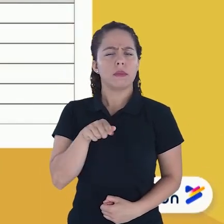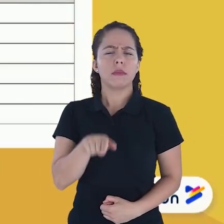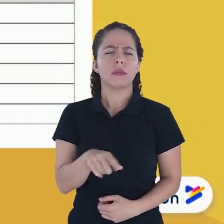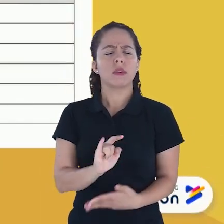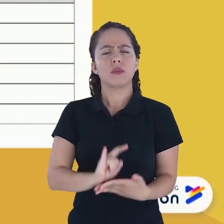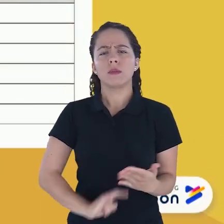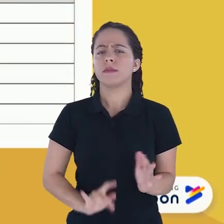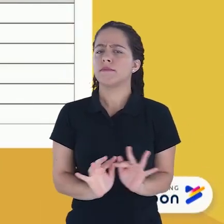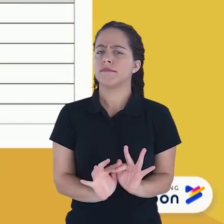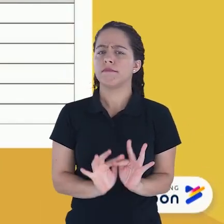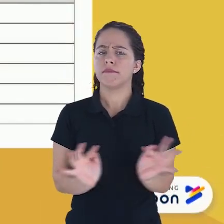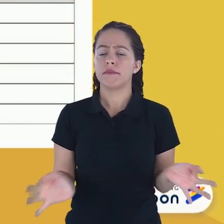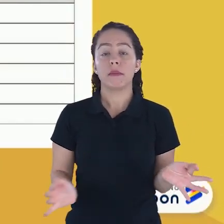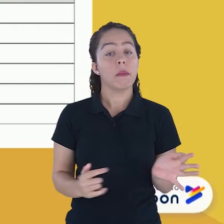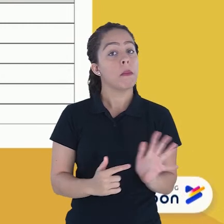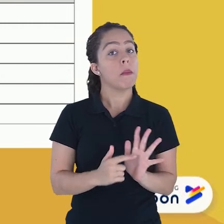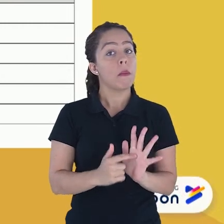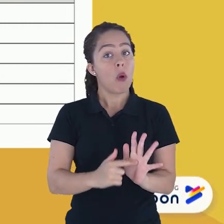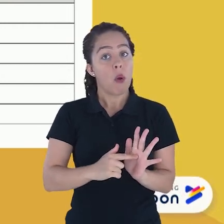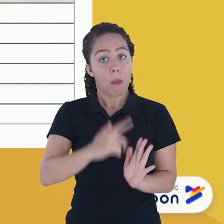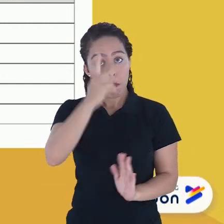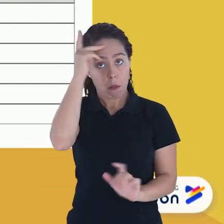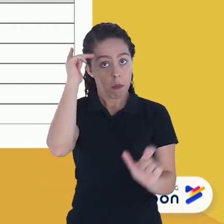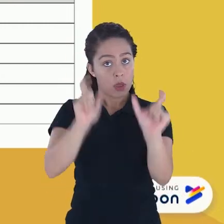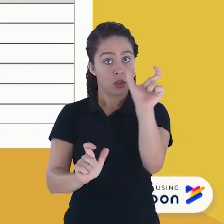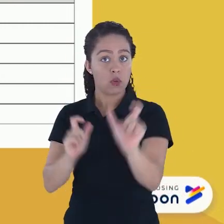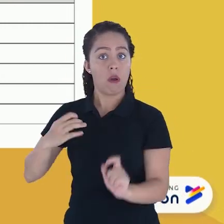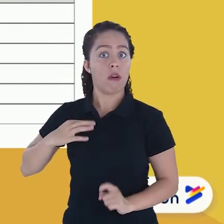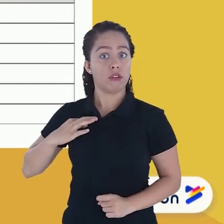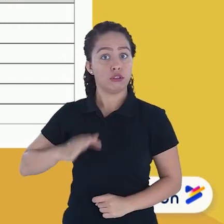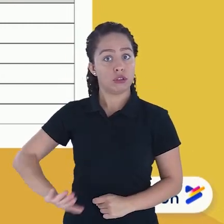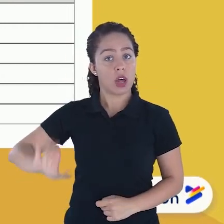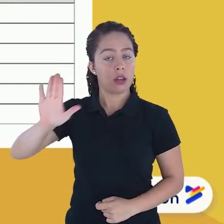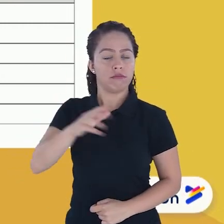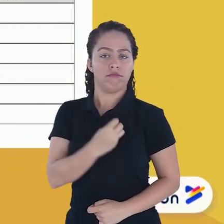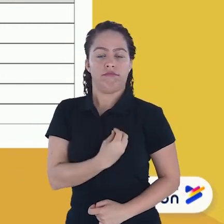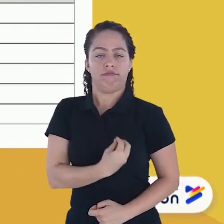Trata-se de um documento simples que atestará a presença dos candidatos